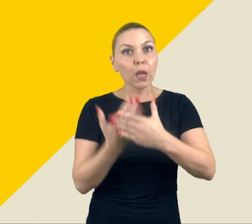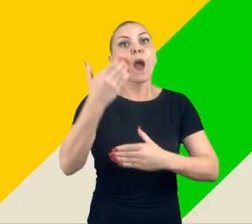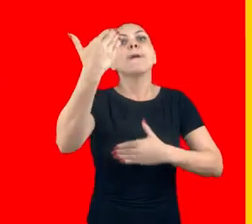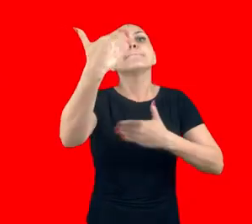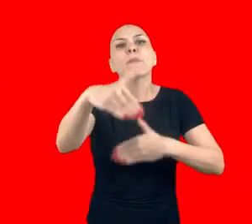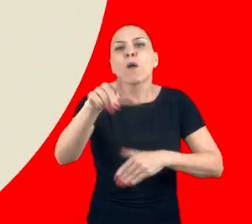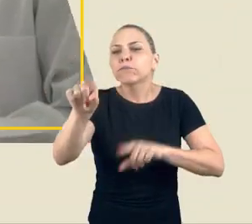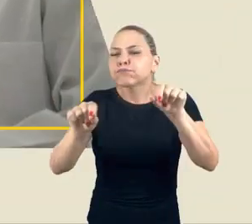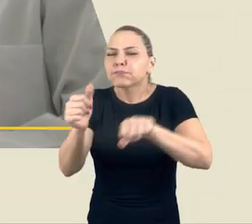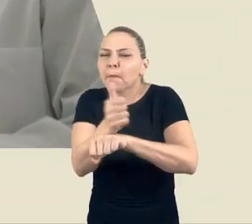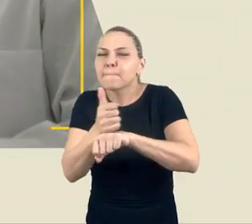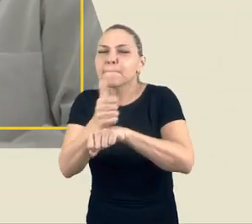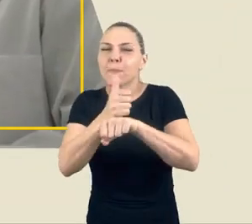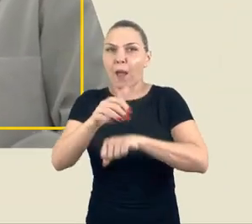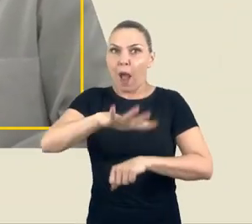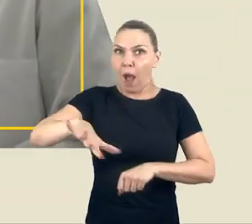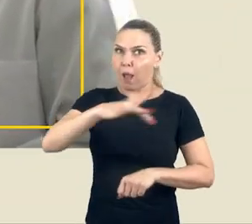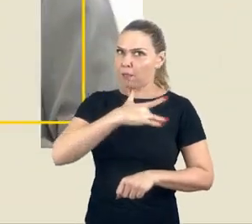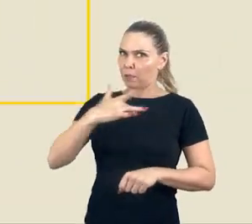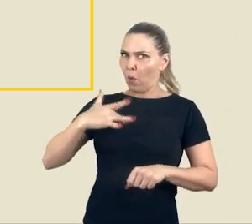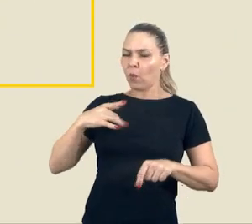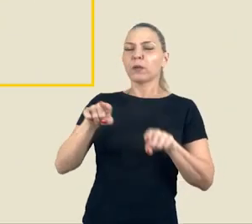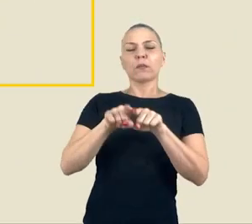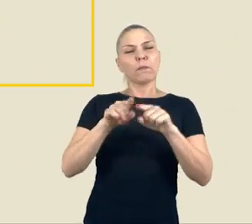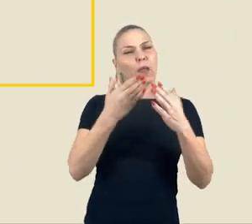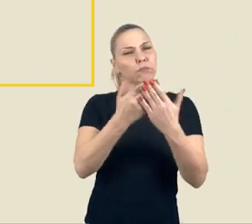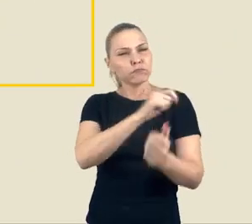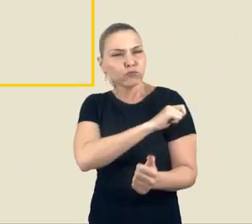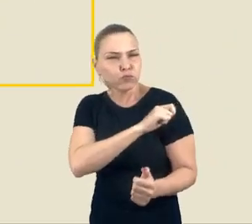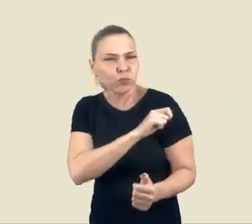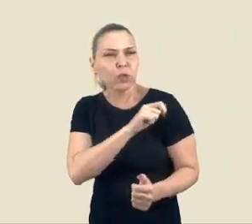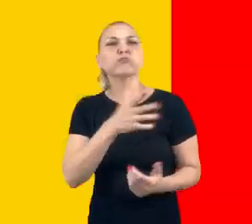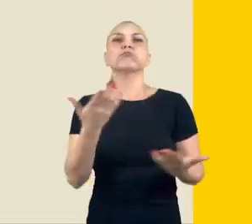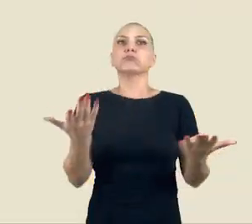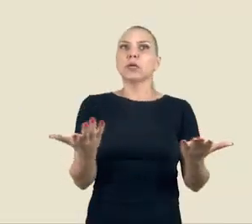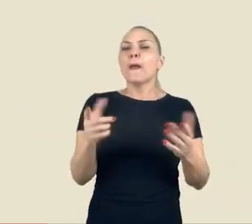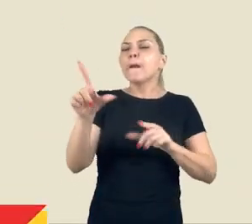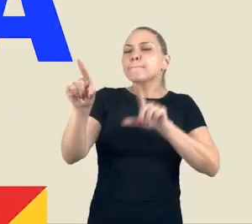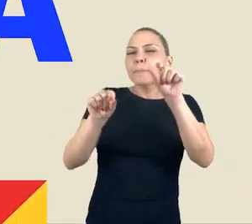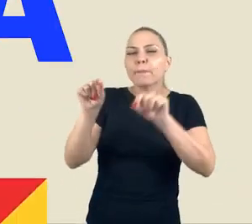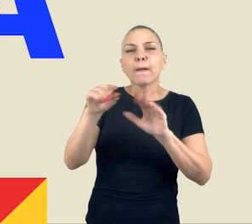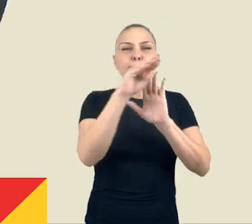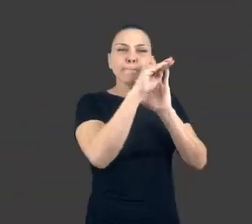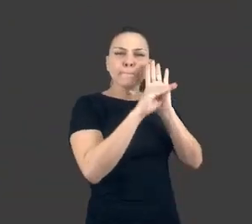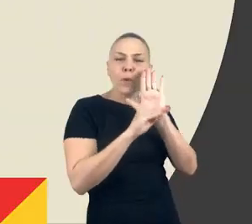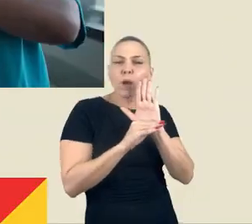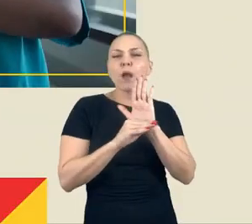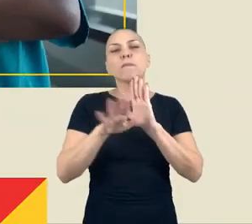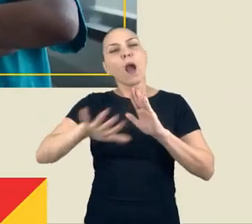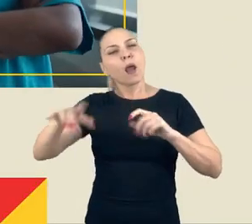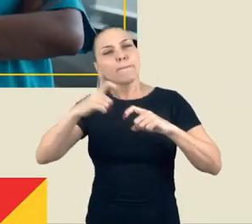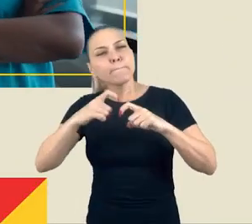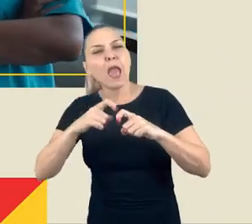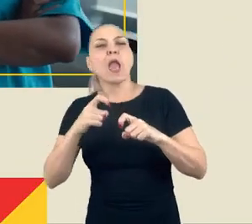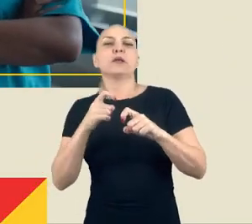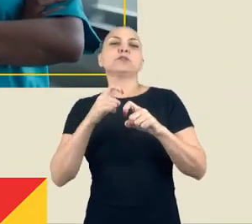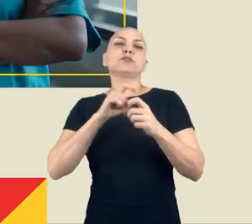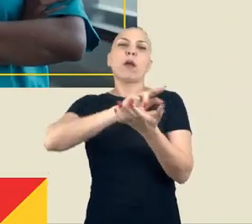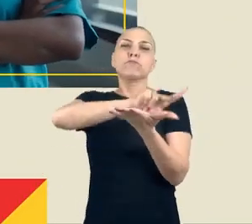Enari foi criado para selecionar profissionais e estudantes da área de saúde para programas de residência médica,